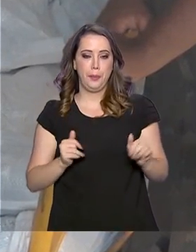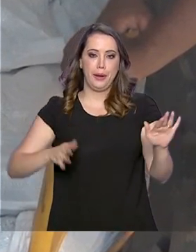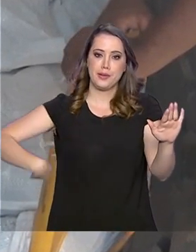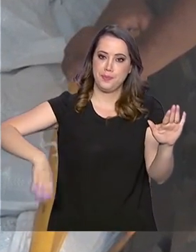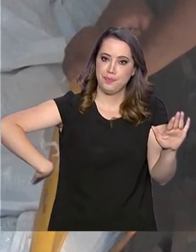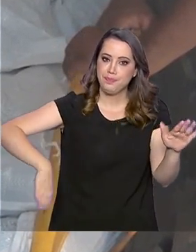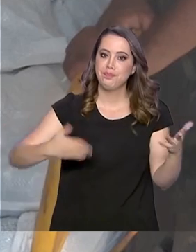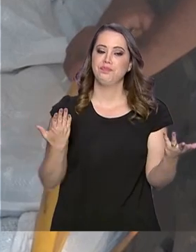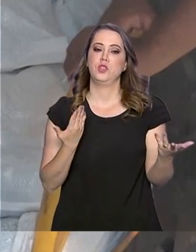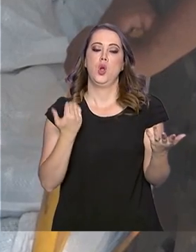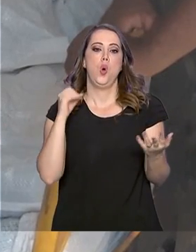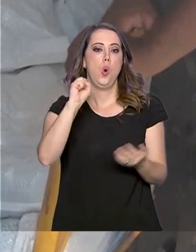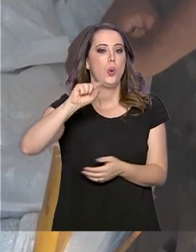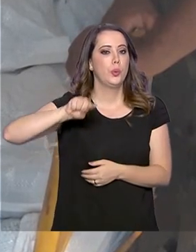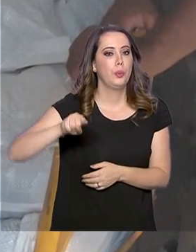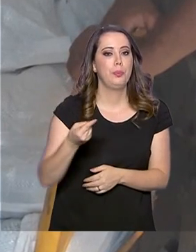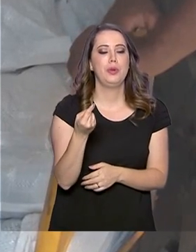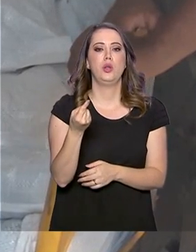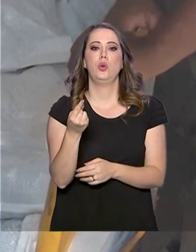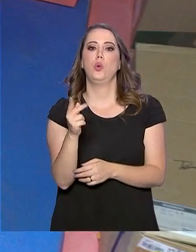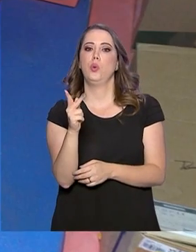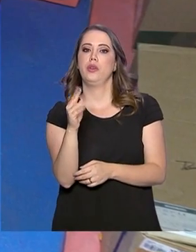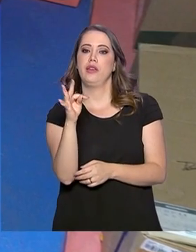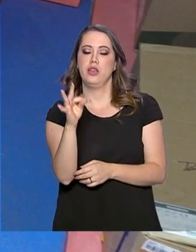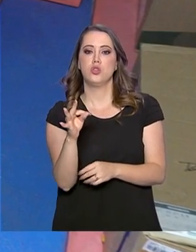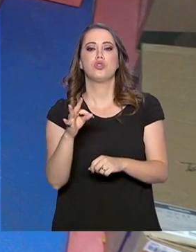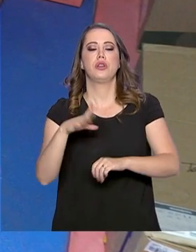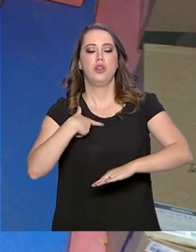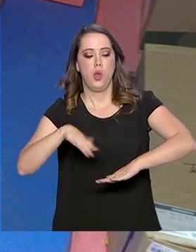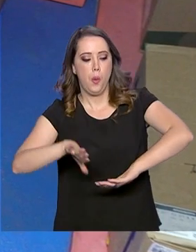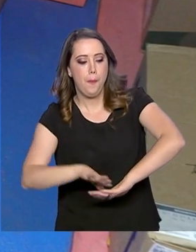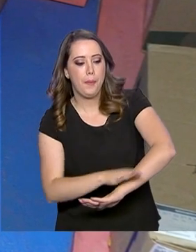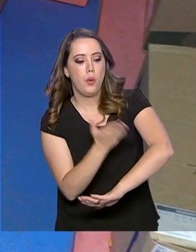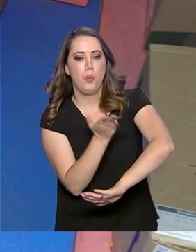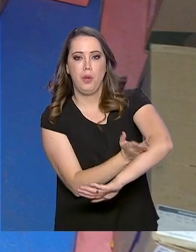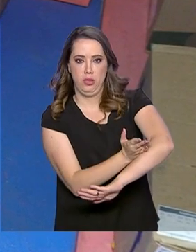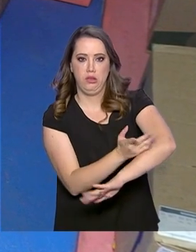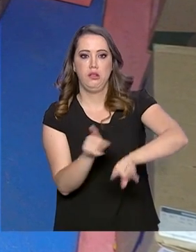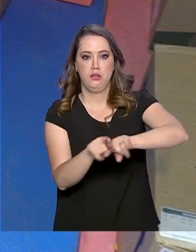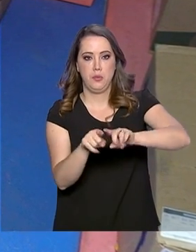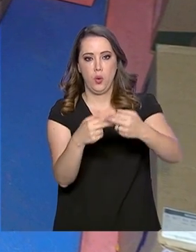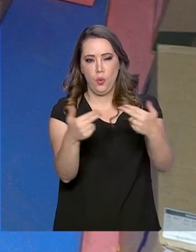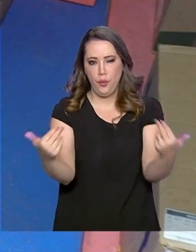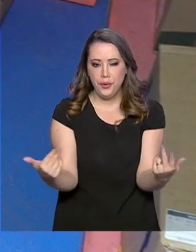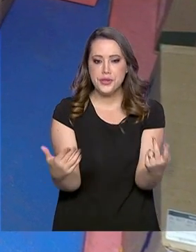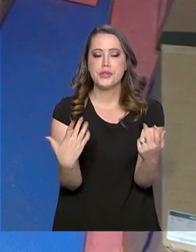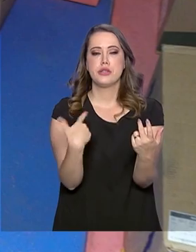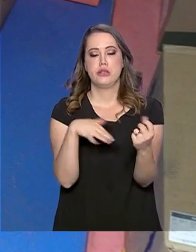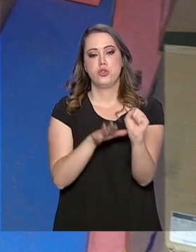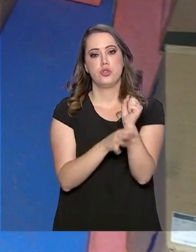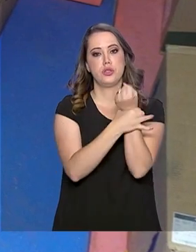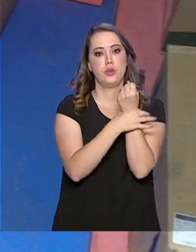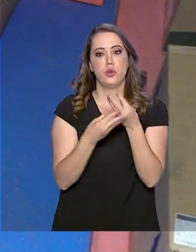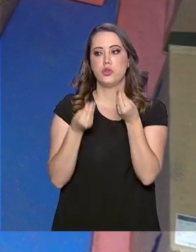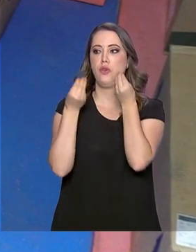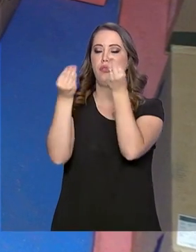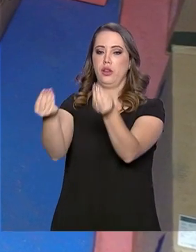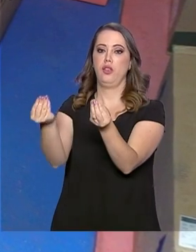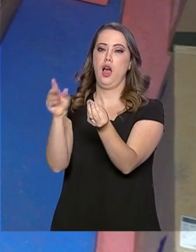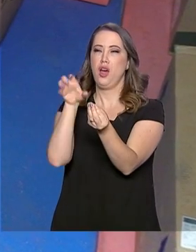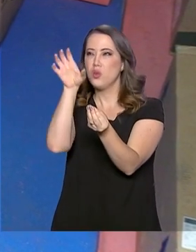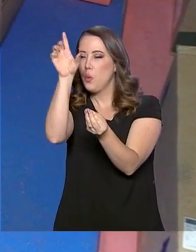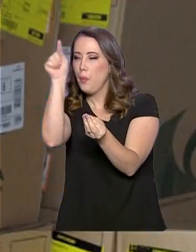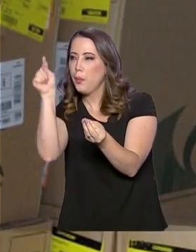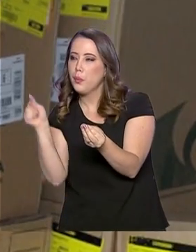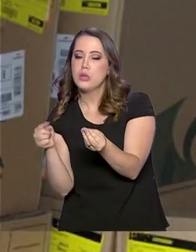praias. São 8 mil kits com botas e equipamentos de segurança que serão distribuídos para os estados da Bahia, Sergipe,